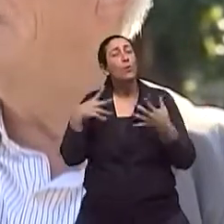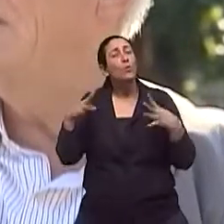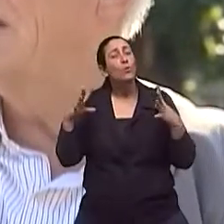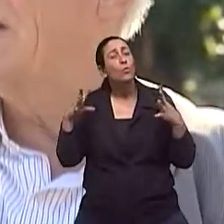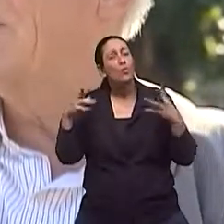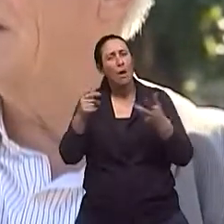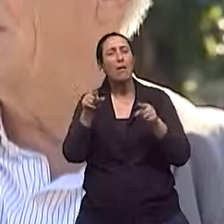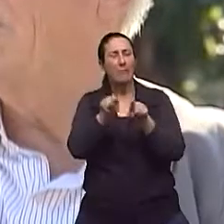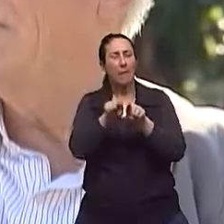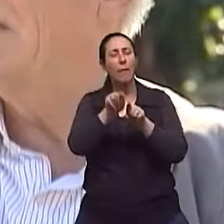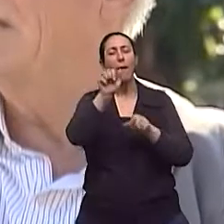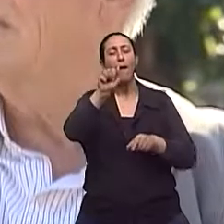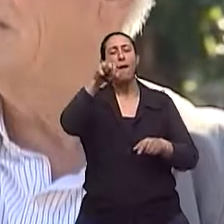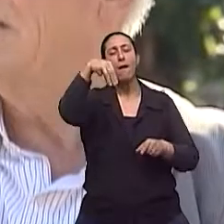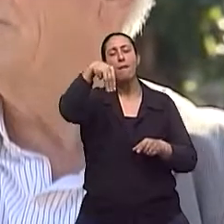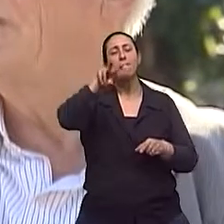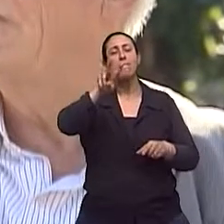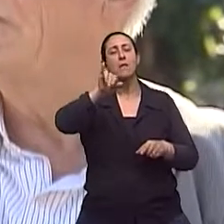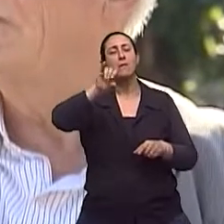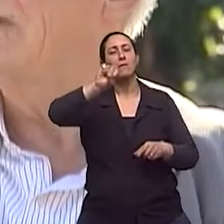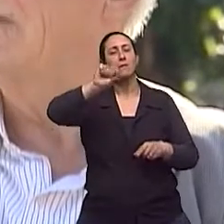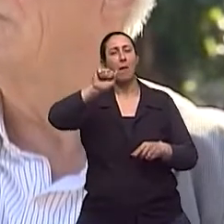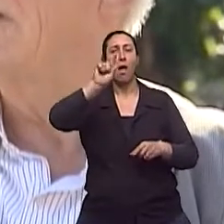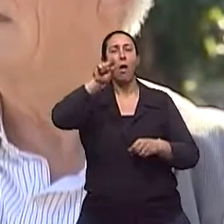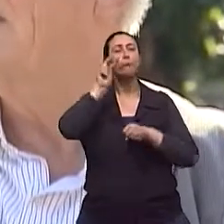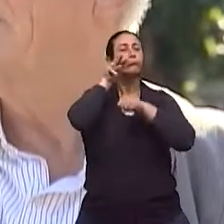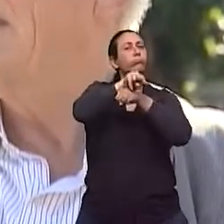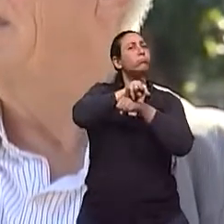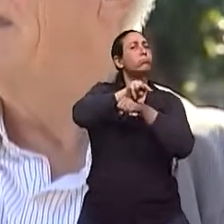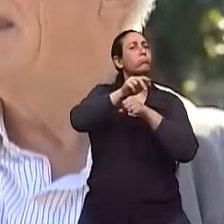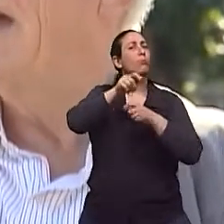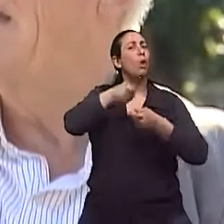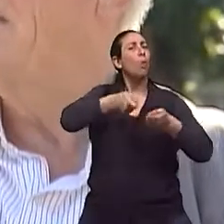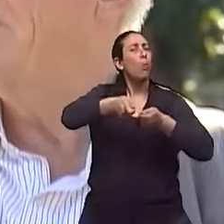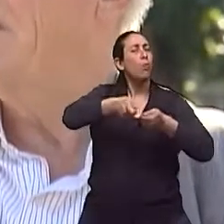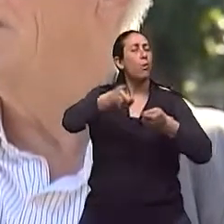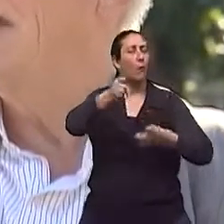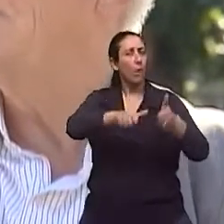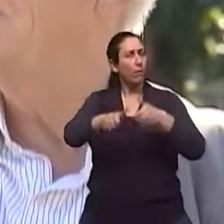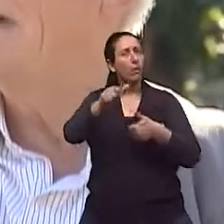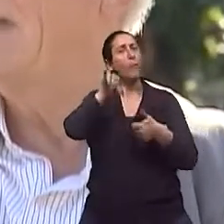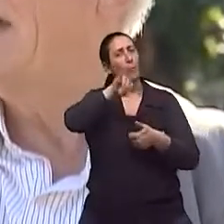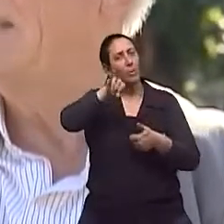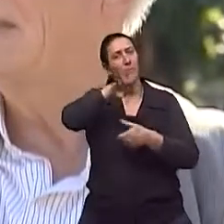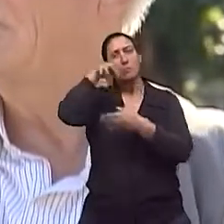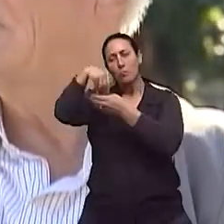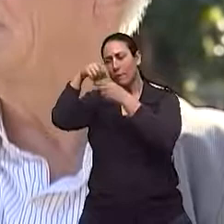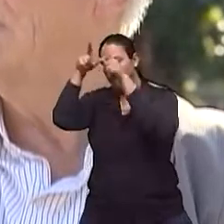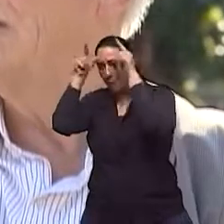própria Anvisa recomenda que seja feito, né? Isso vale também na área da enfermagem, vale na área da nutrição.